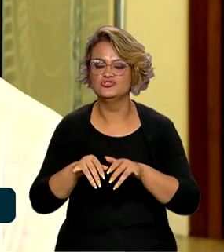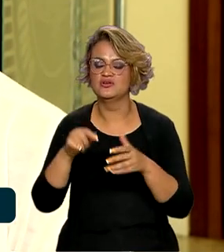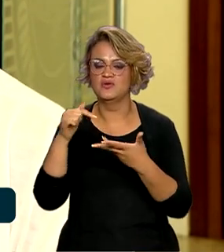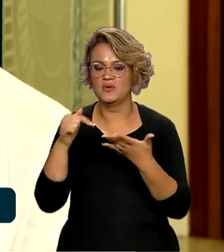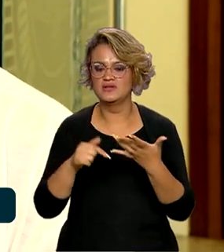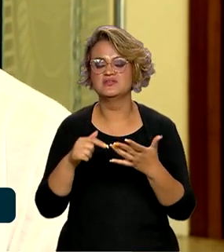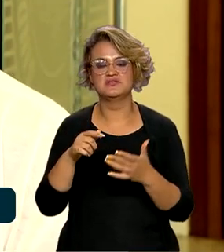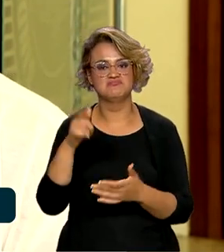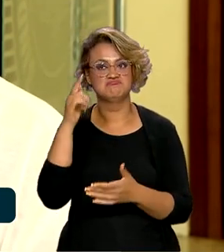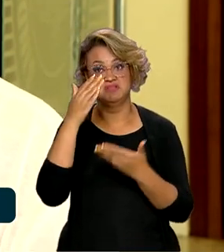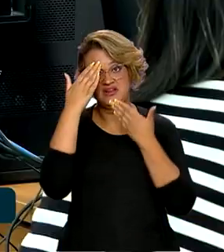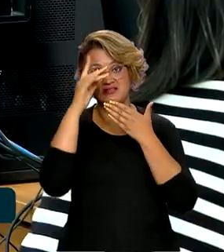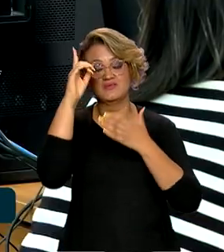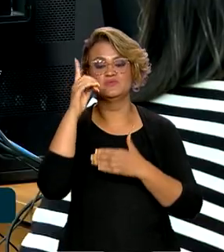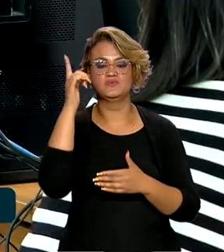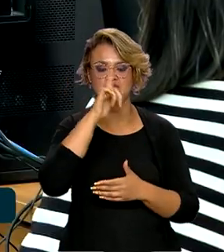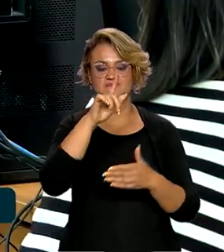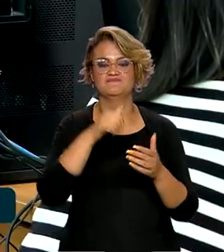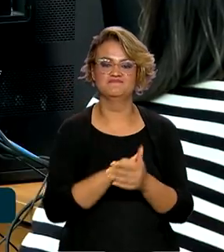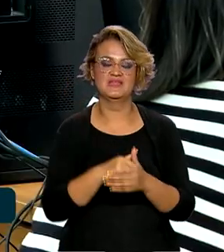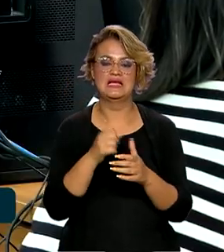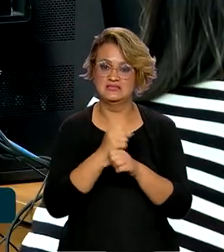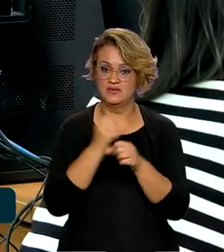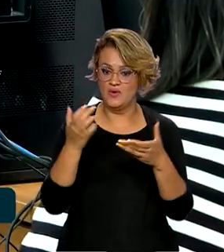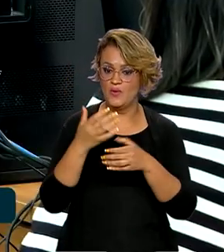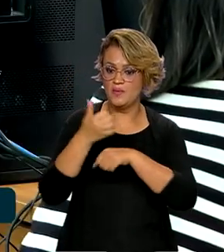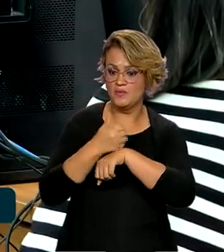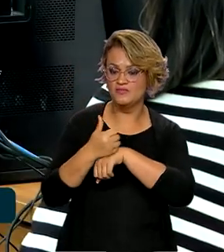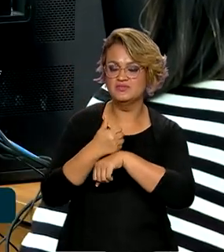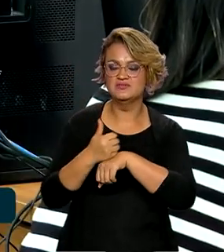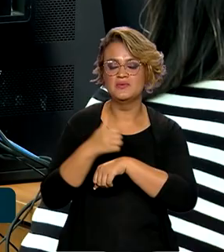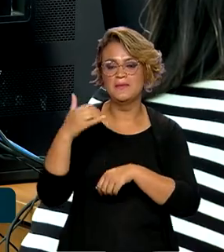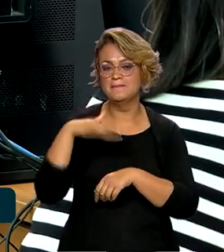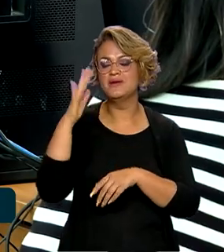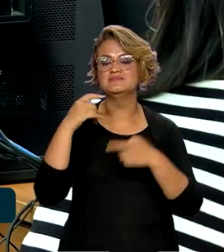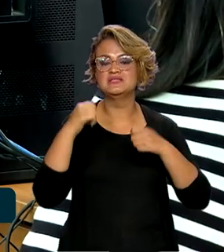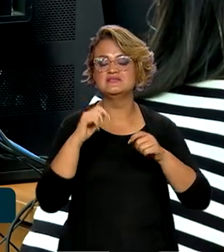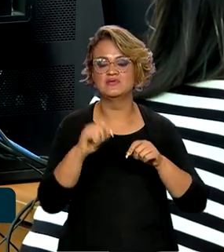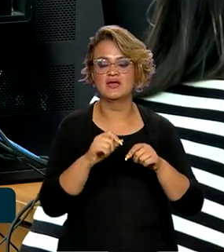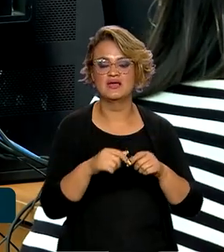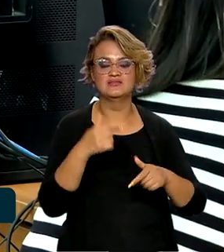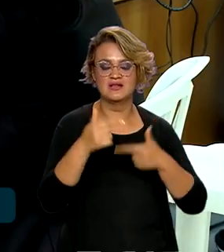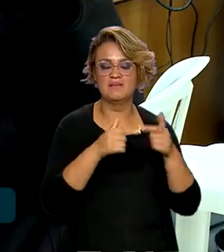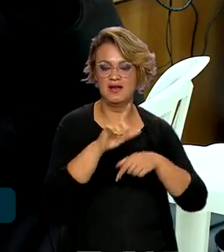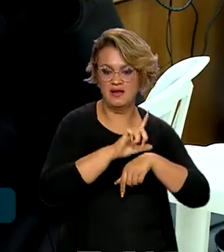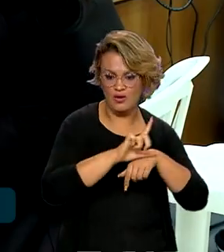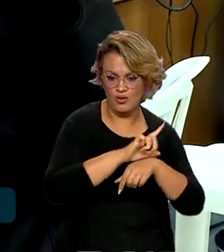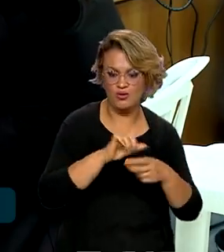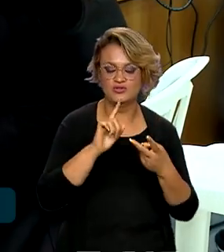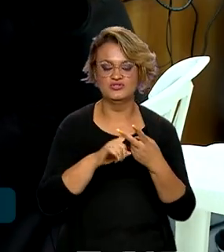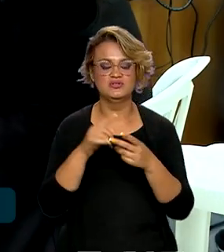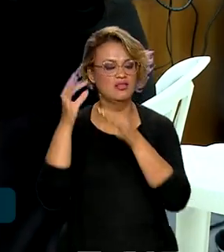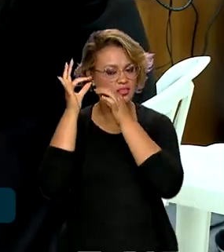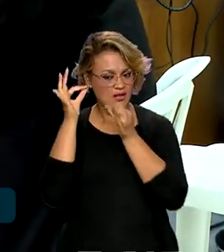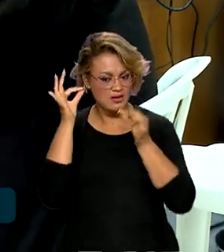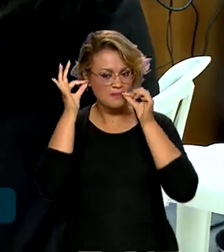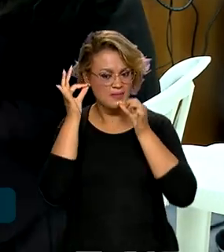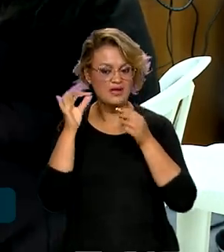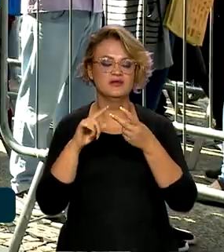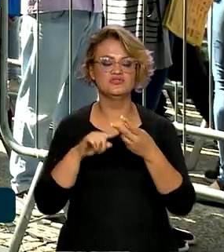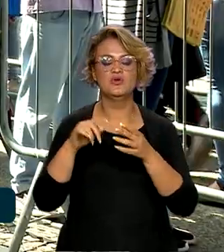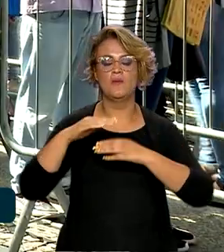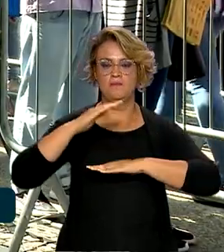E graças a Deus consegui. Este ano, as profissões com maior demanda são de operador de loja, de telemarketing e